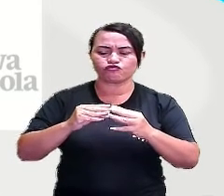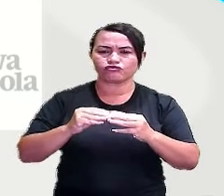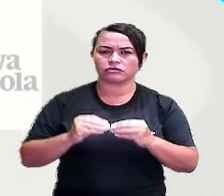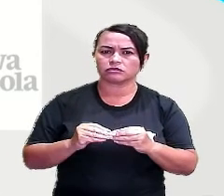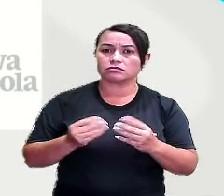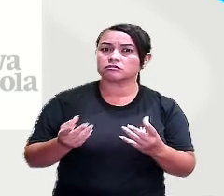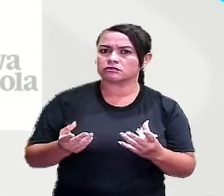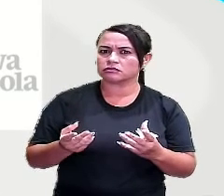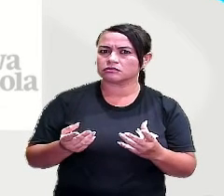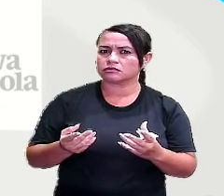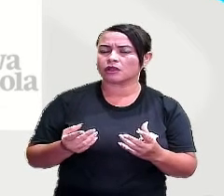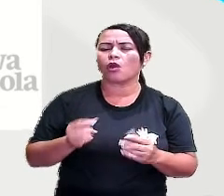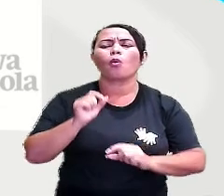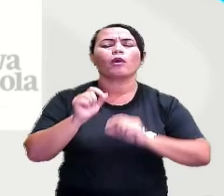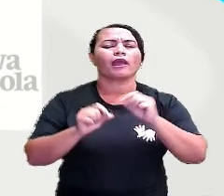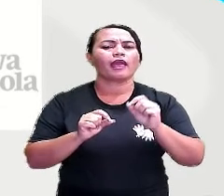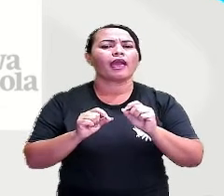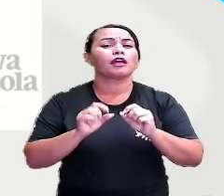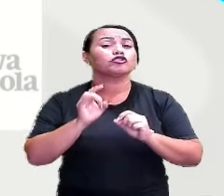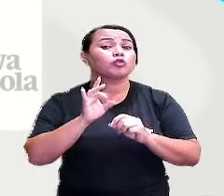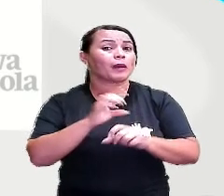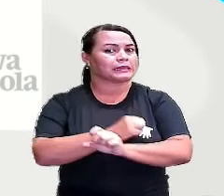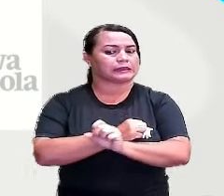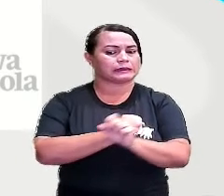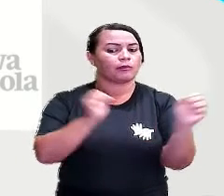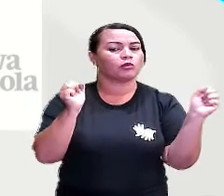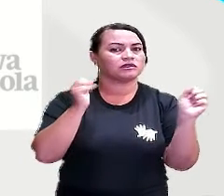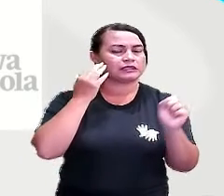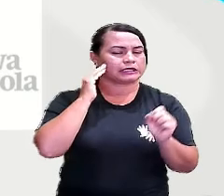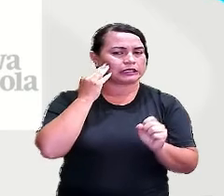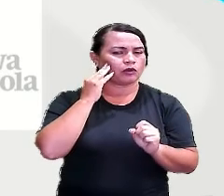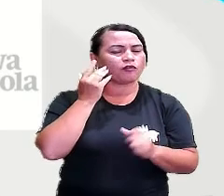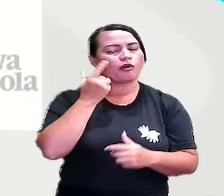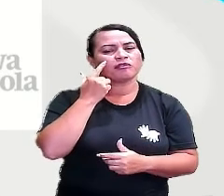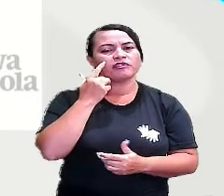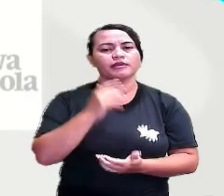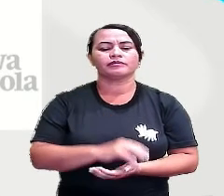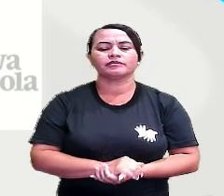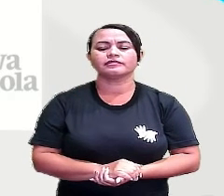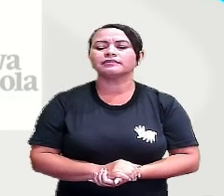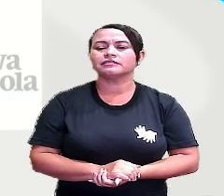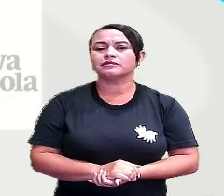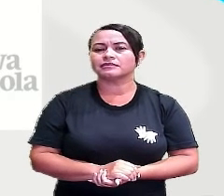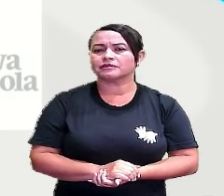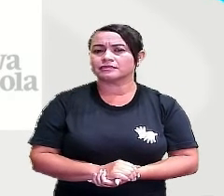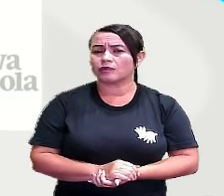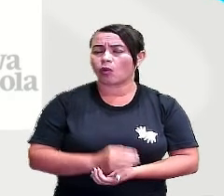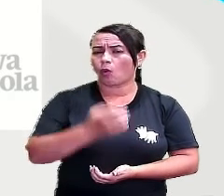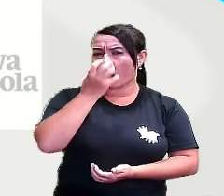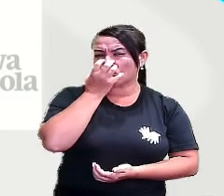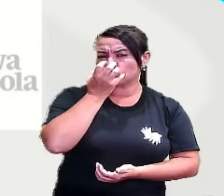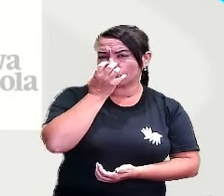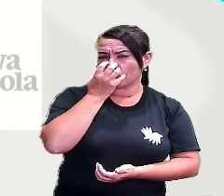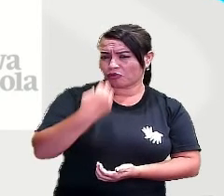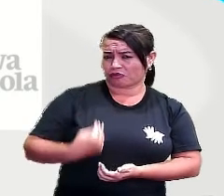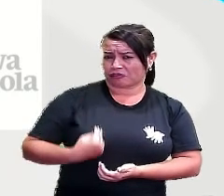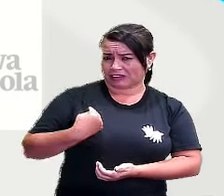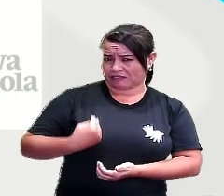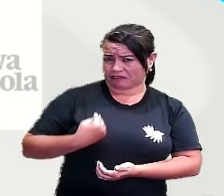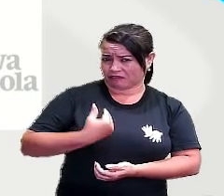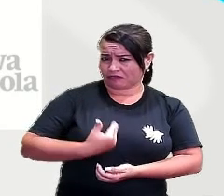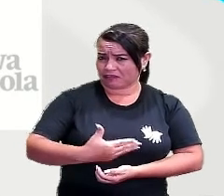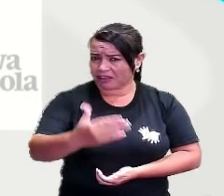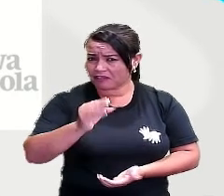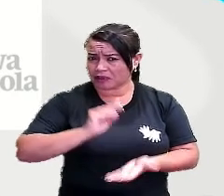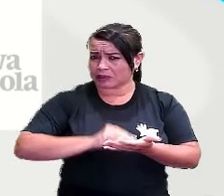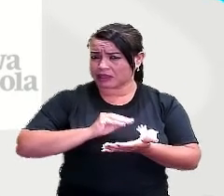Então, a gente vai ver aqui quais são só as impossíveis, né? Então, a gente vê que um cãozinho viver sem beber